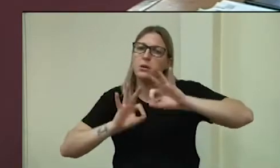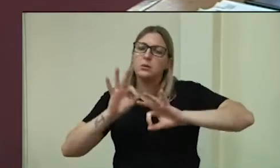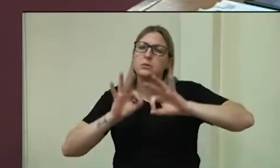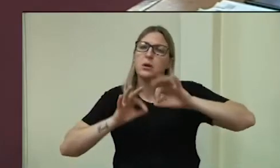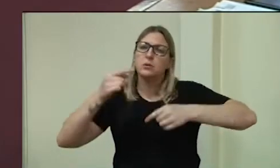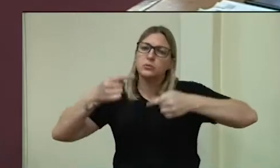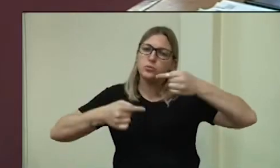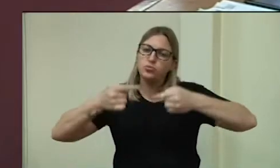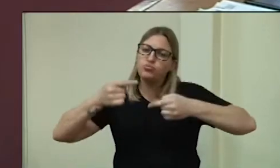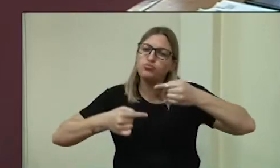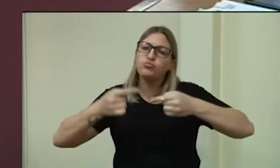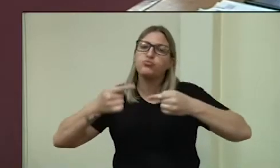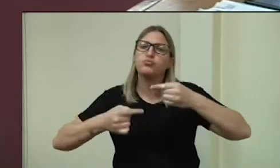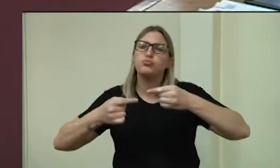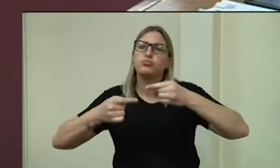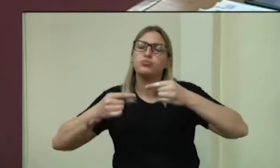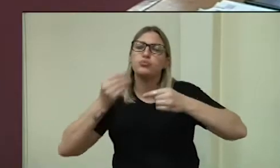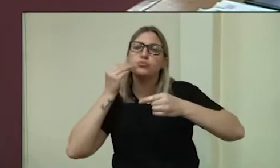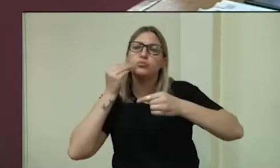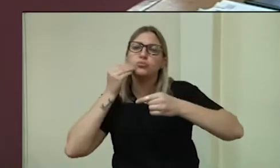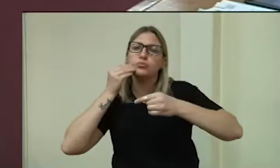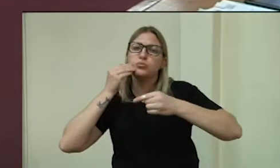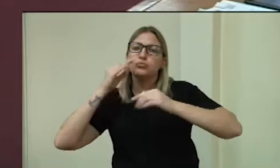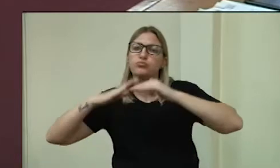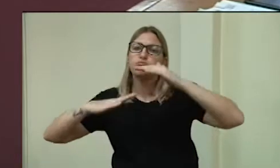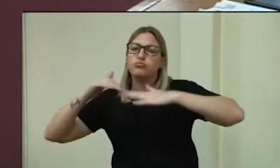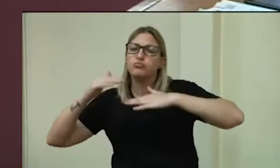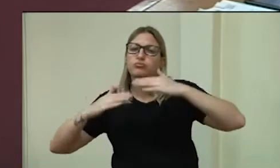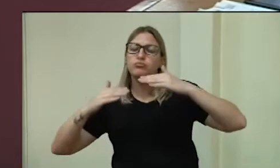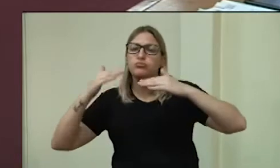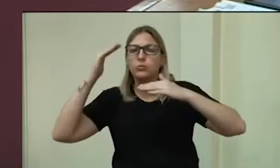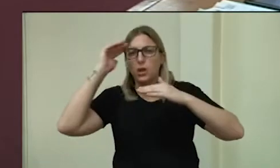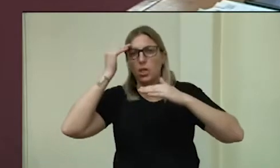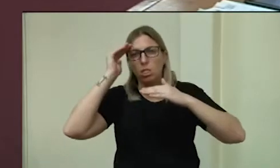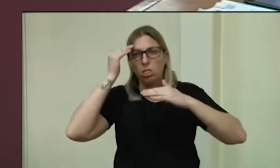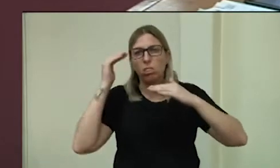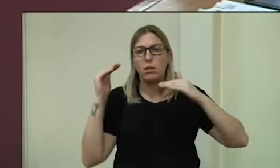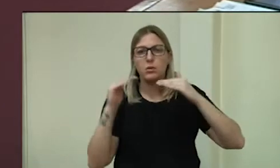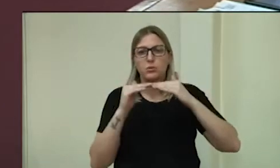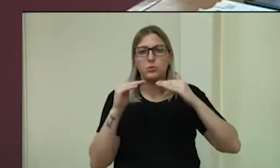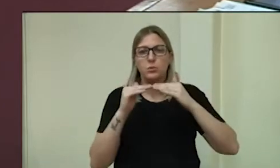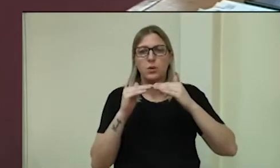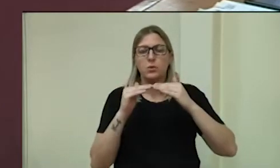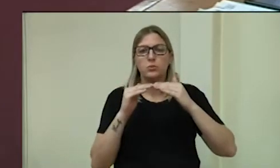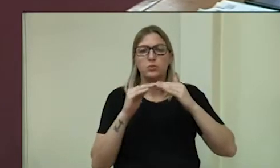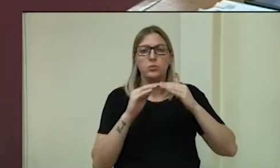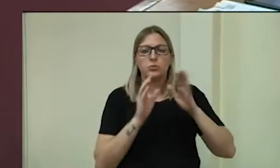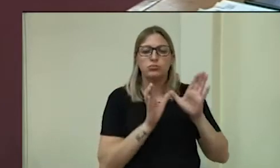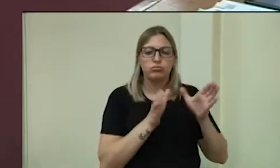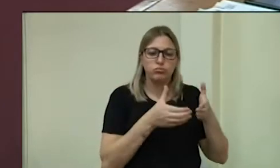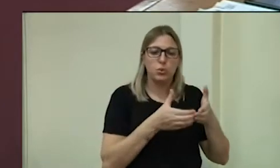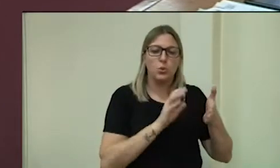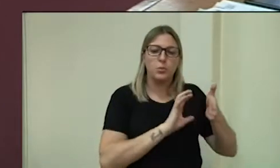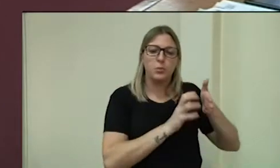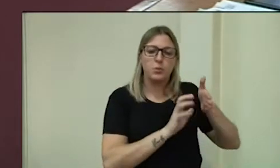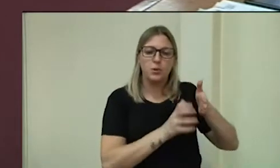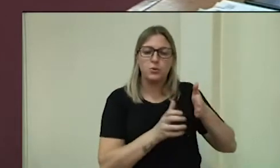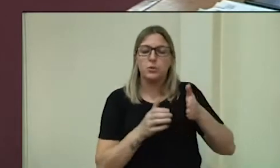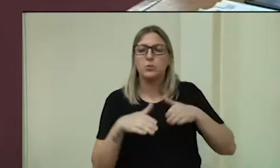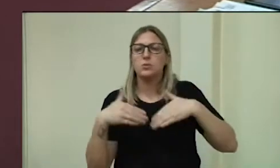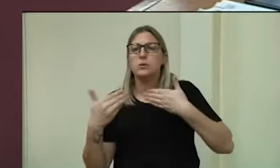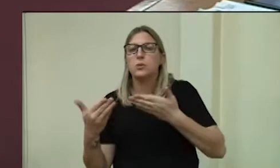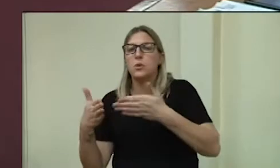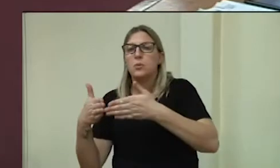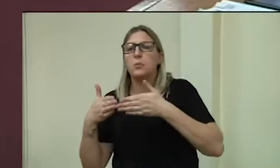debater e tentar construir entendimento em relação a esta moção com o conjunto das bancadas. Então peço para não ser